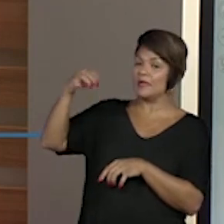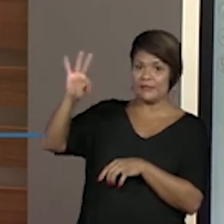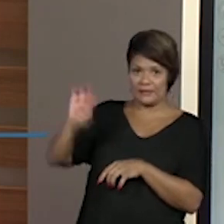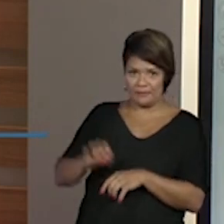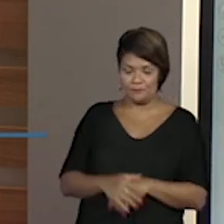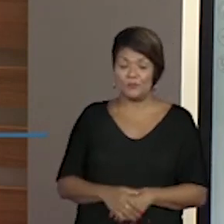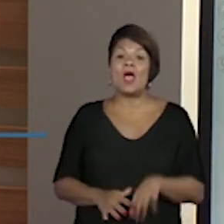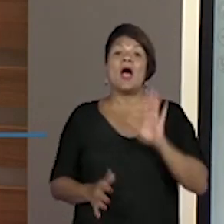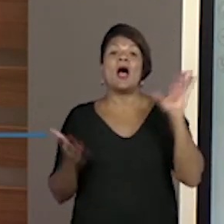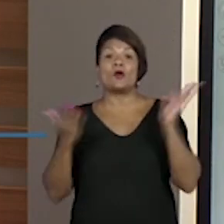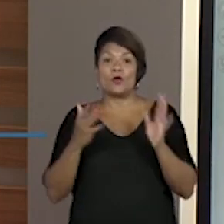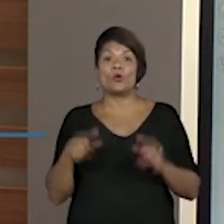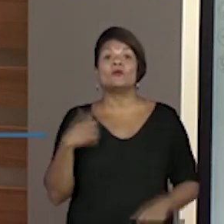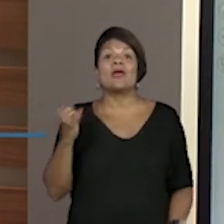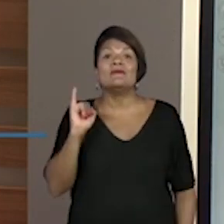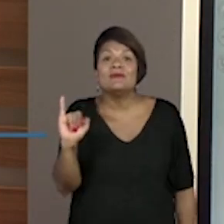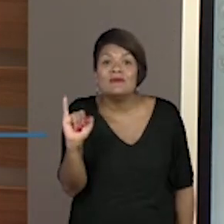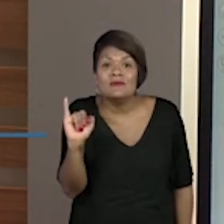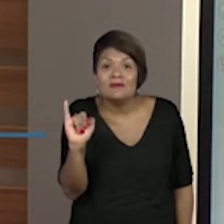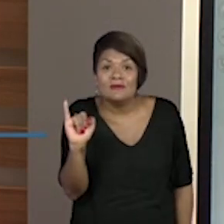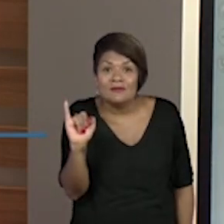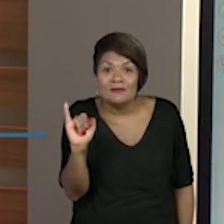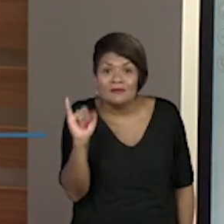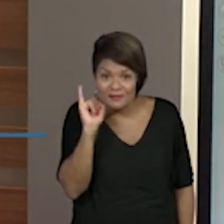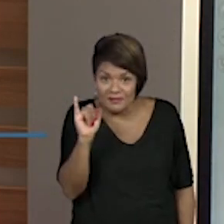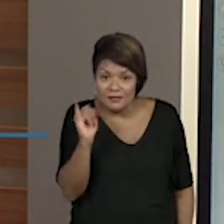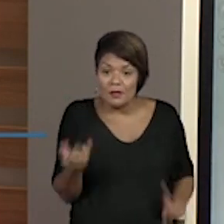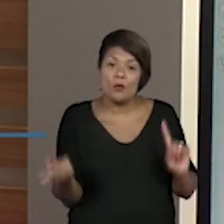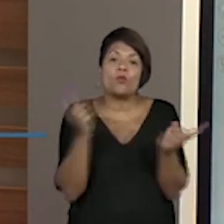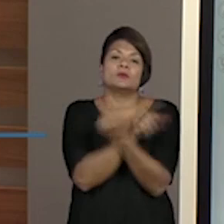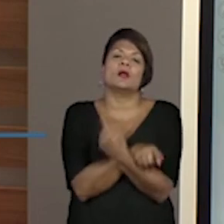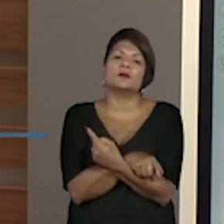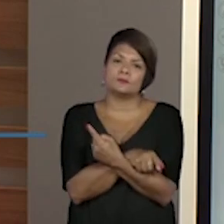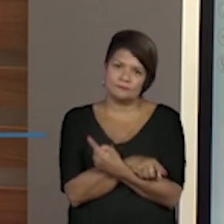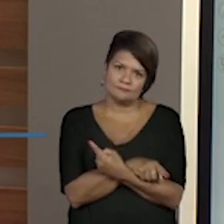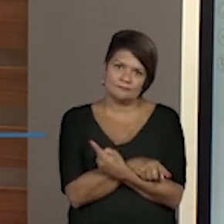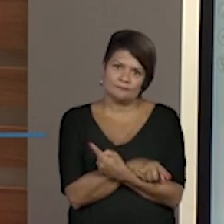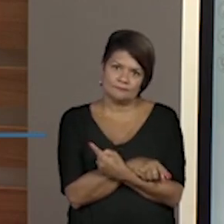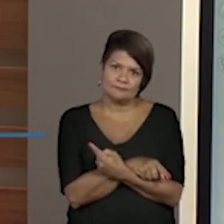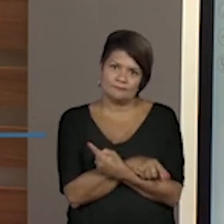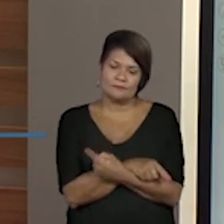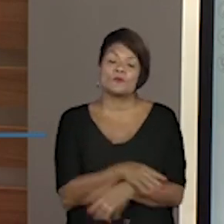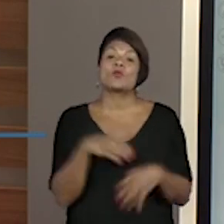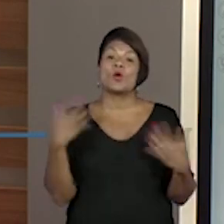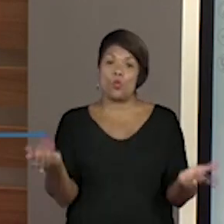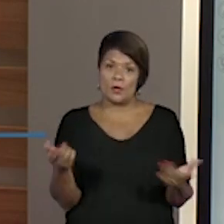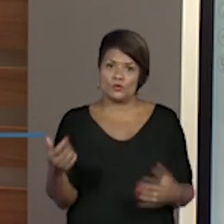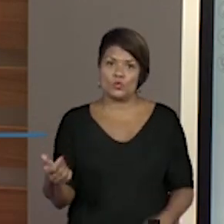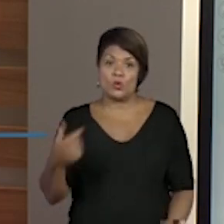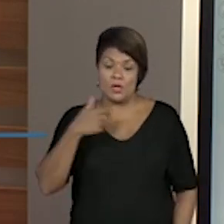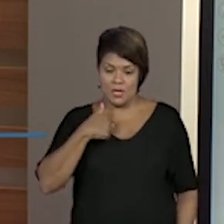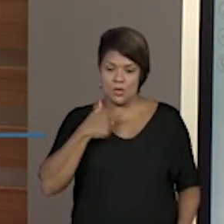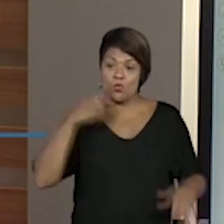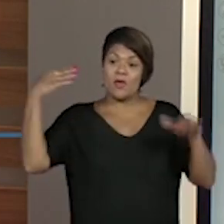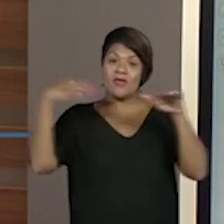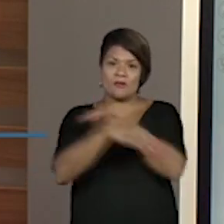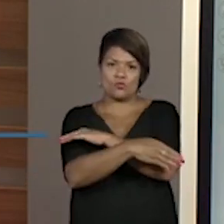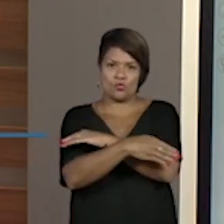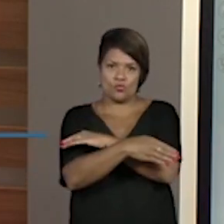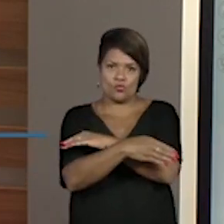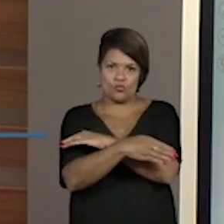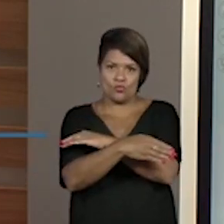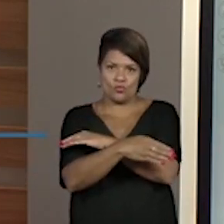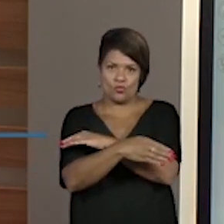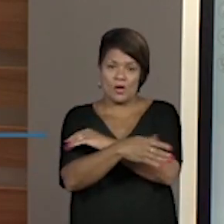imigração, é o processo contrário. É quando eu entro num lugar. Então,